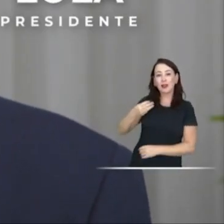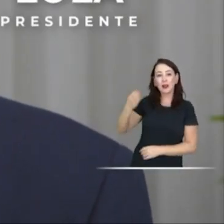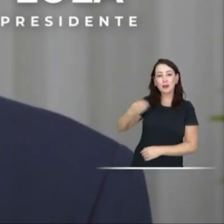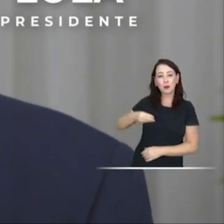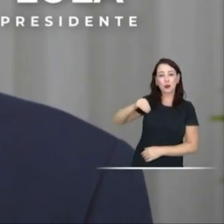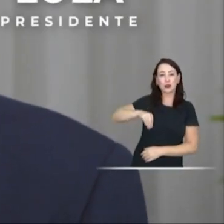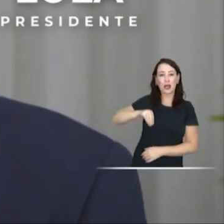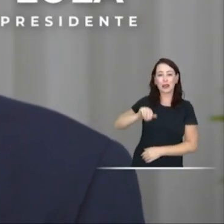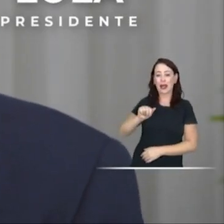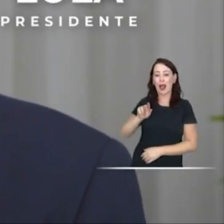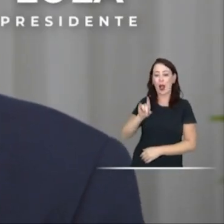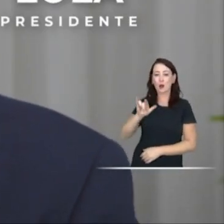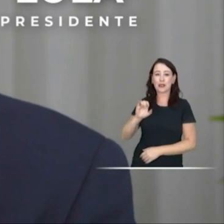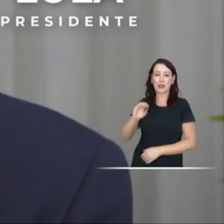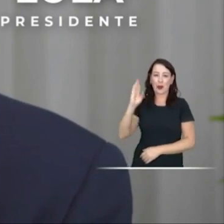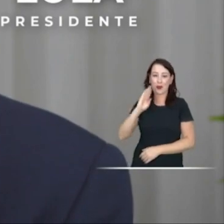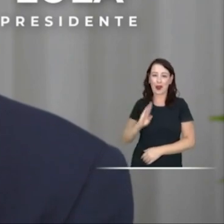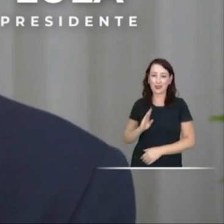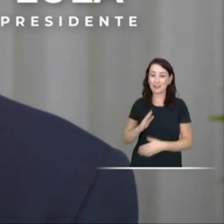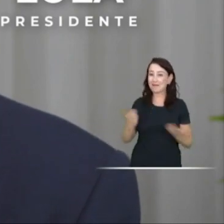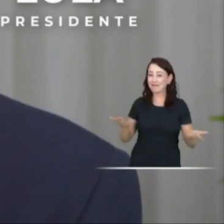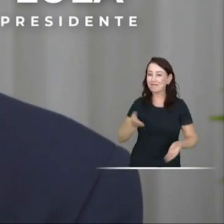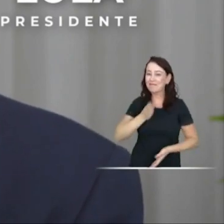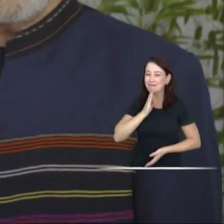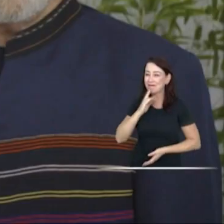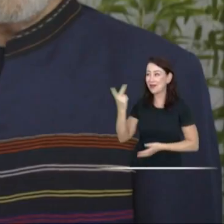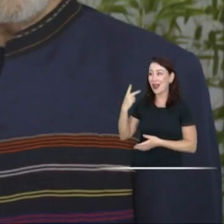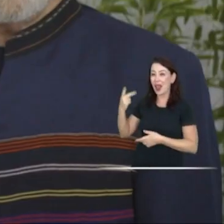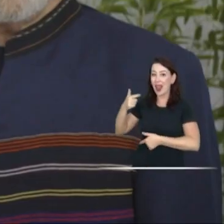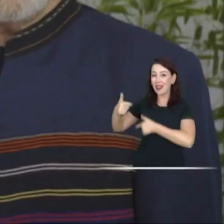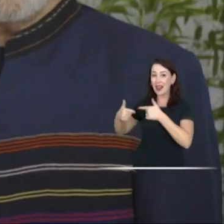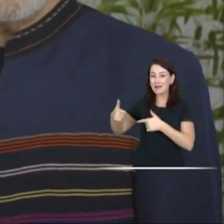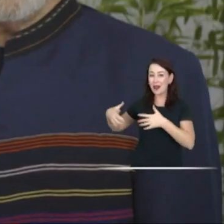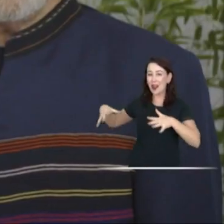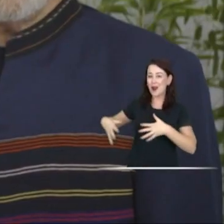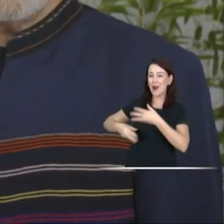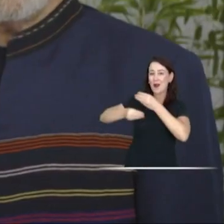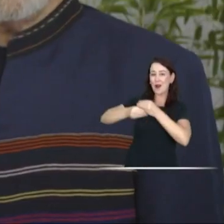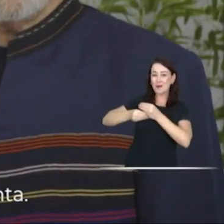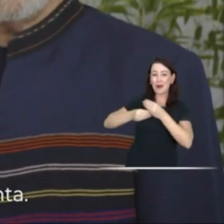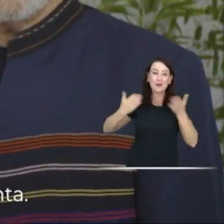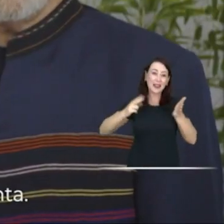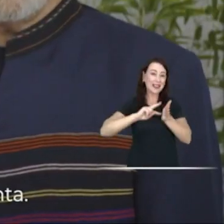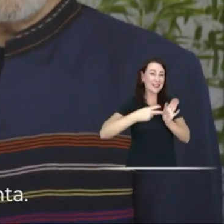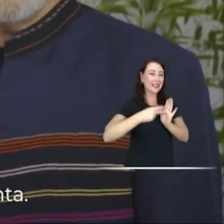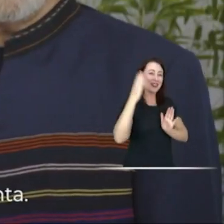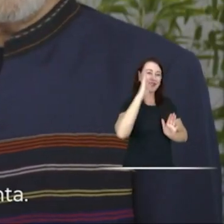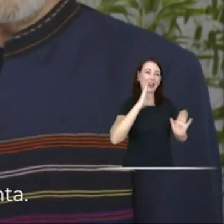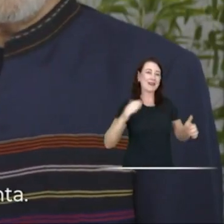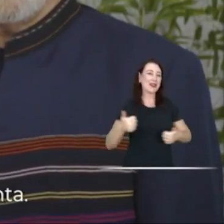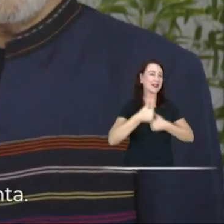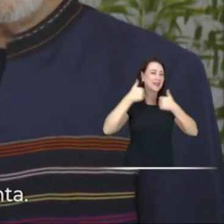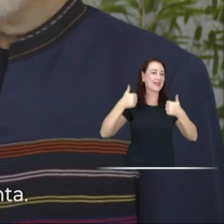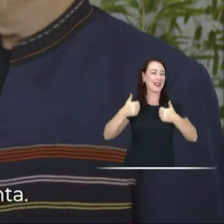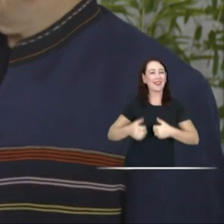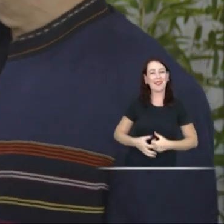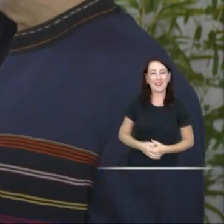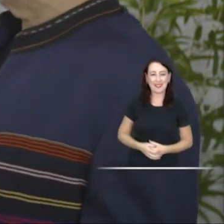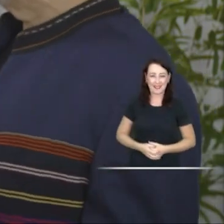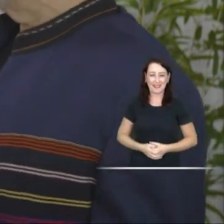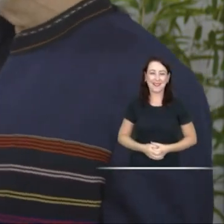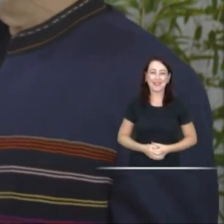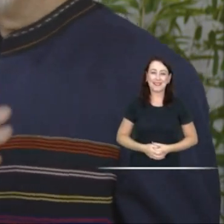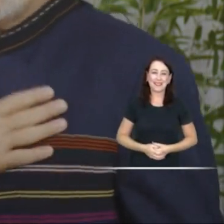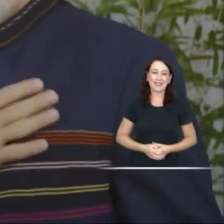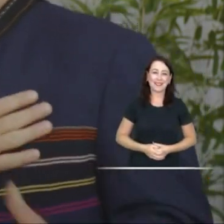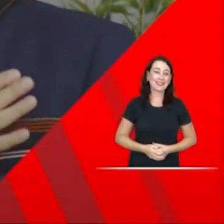que criou o 13º para o Auxílio Brasil no Senado. Time que joga junto é assim. Um faz a jogada, o outro complementa. E